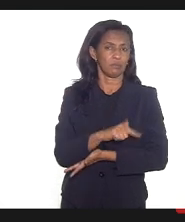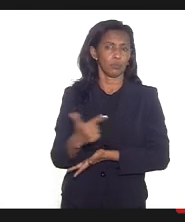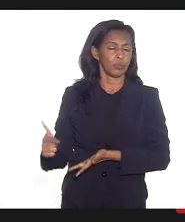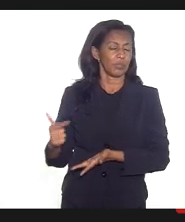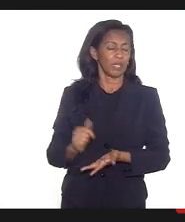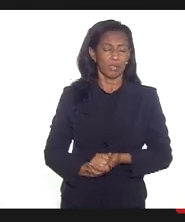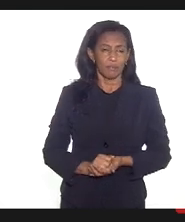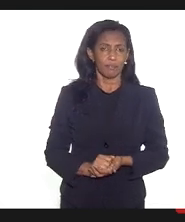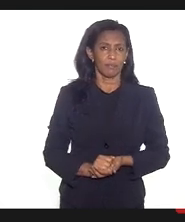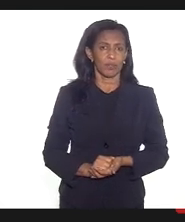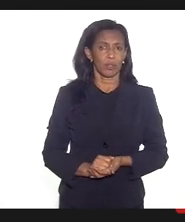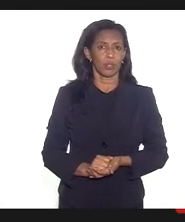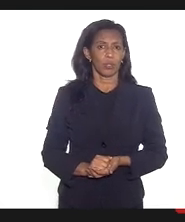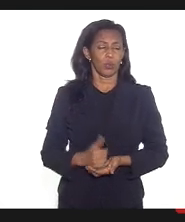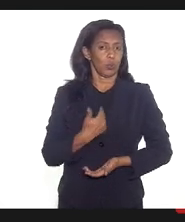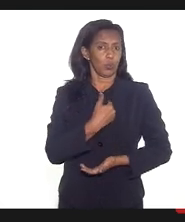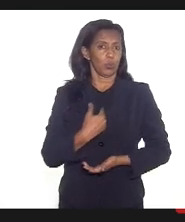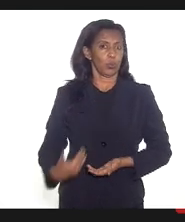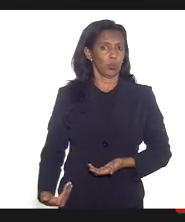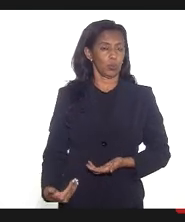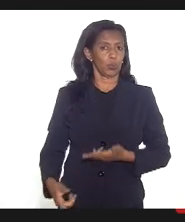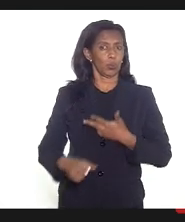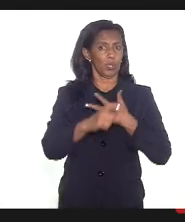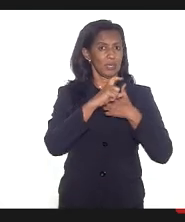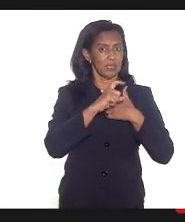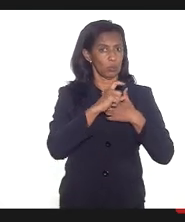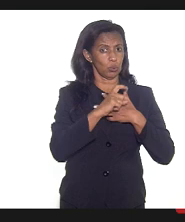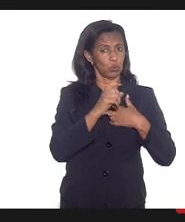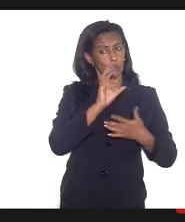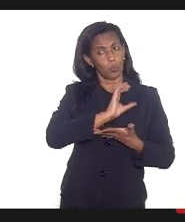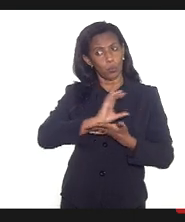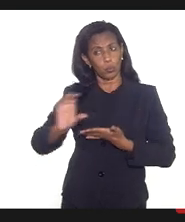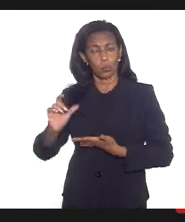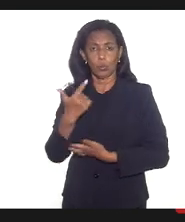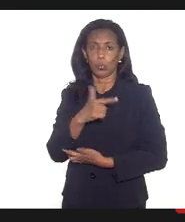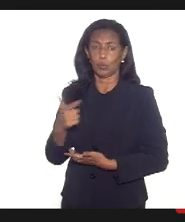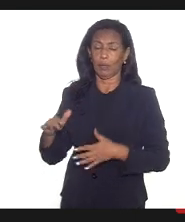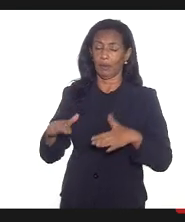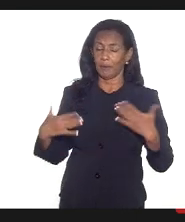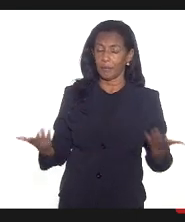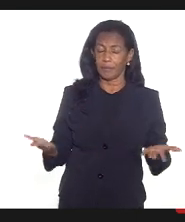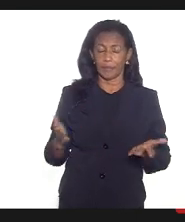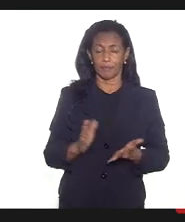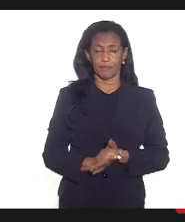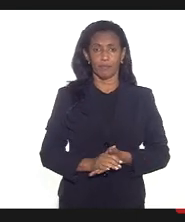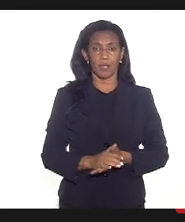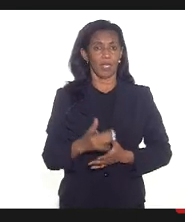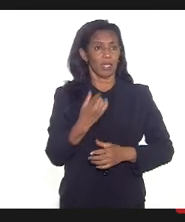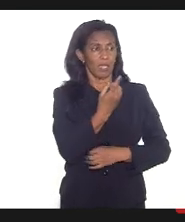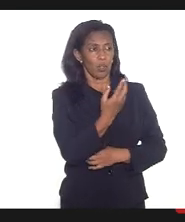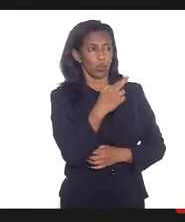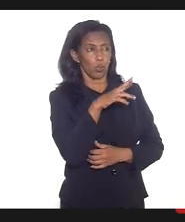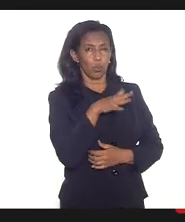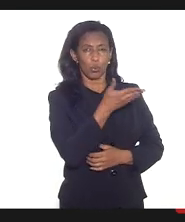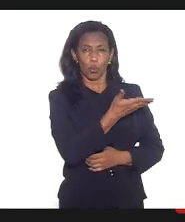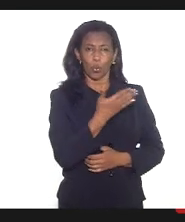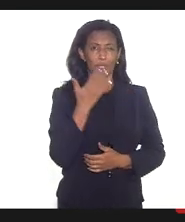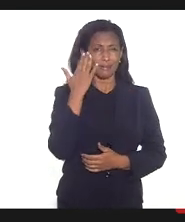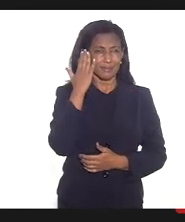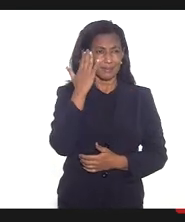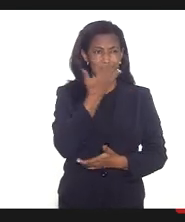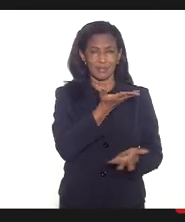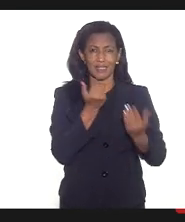setor público do executivo público enfim e a doutora Melani traz essas